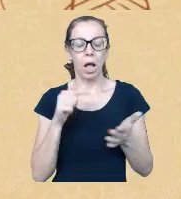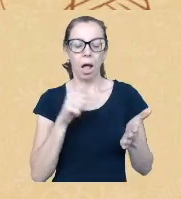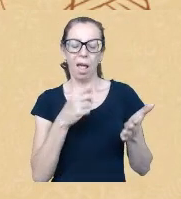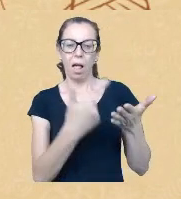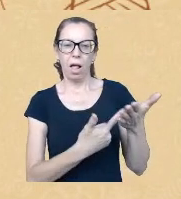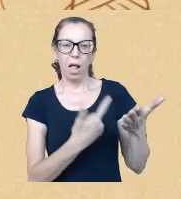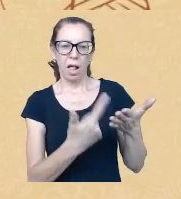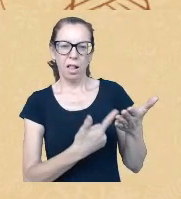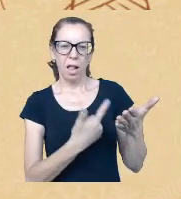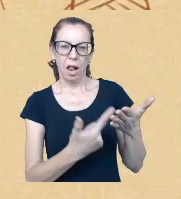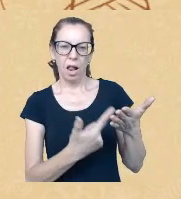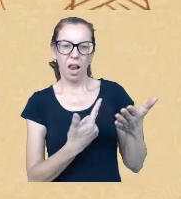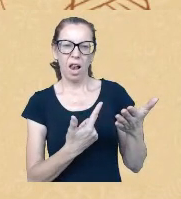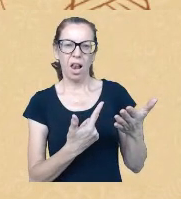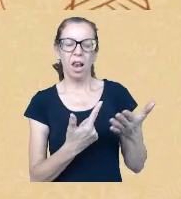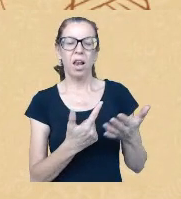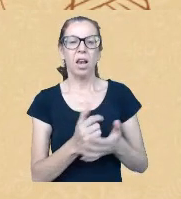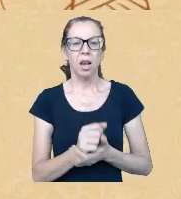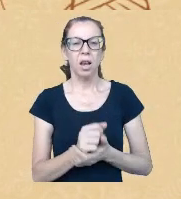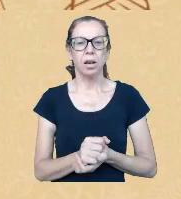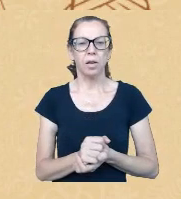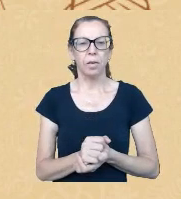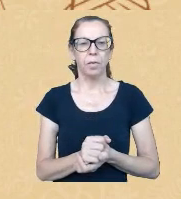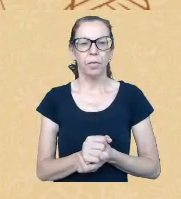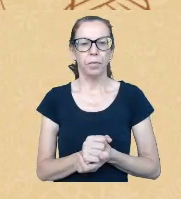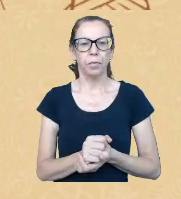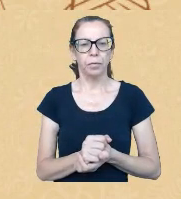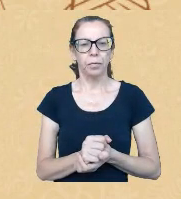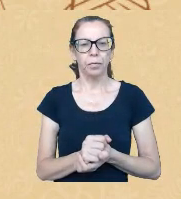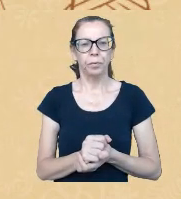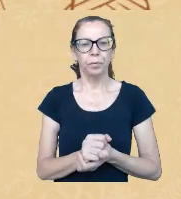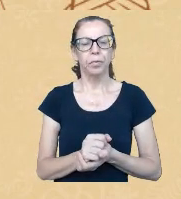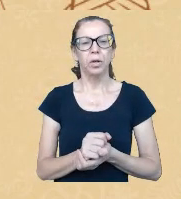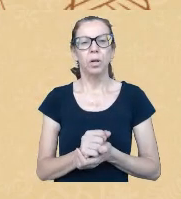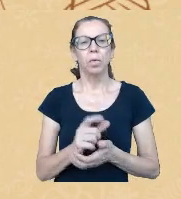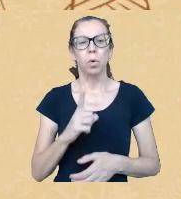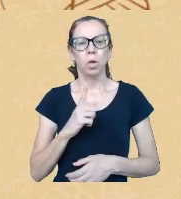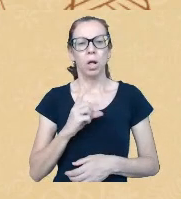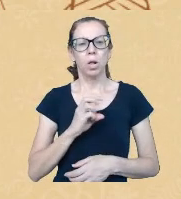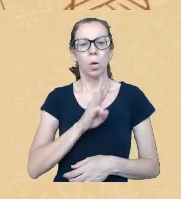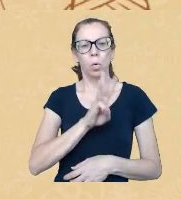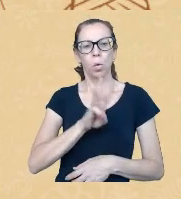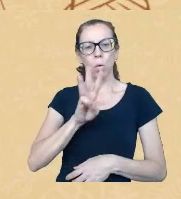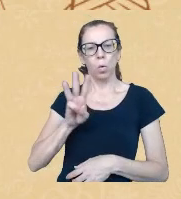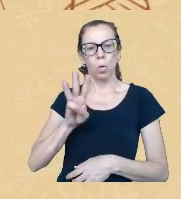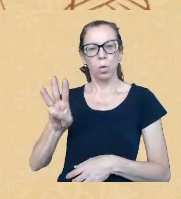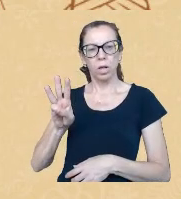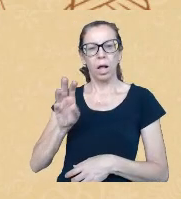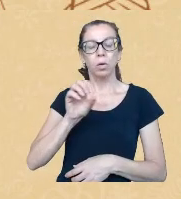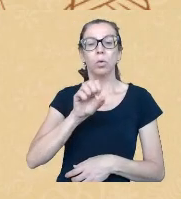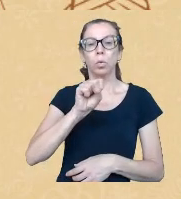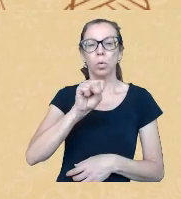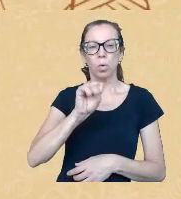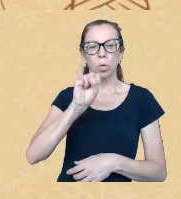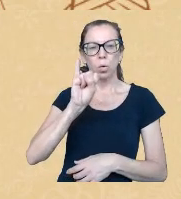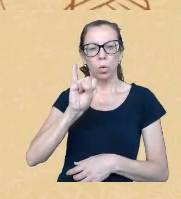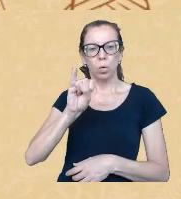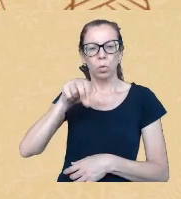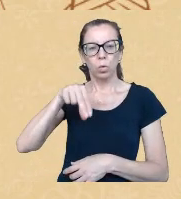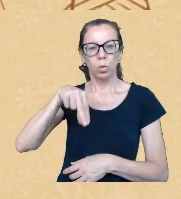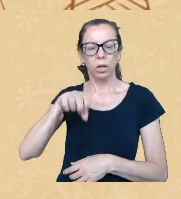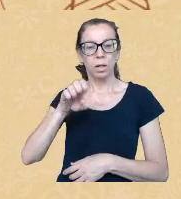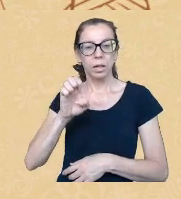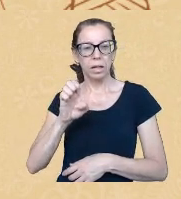disponível gratuitamente para download no site do CIMI para quem quiser acessar depois e nesse livro se tem uma